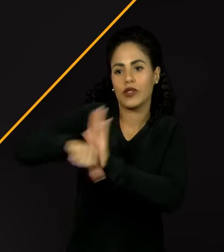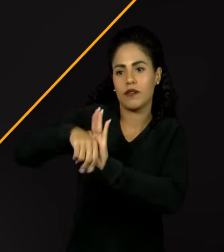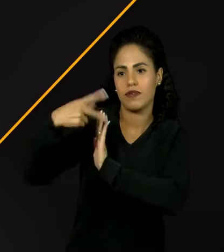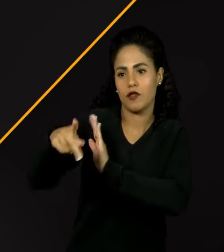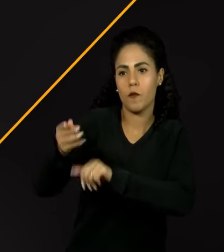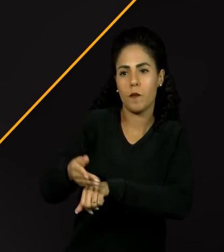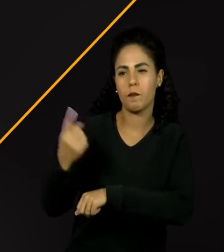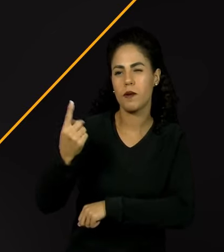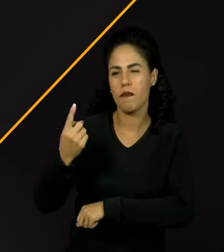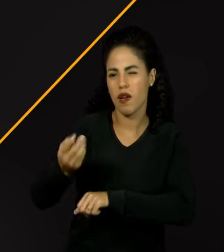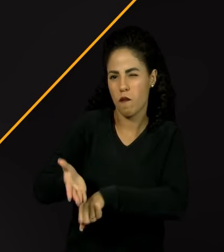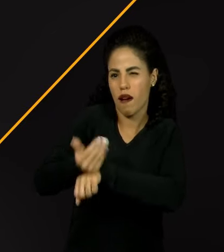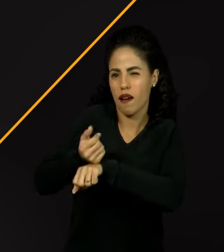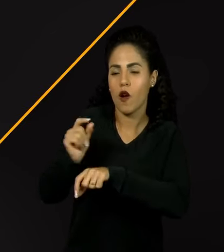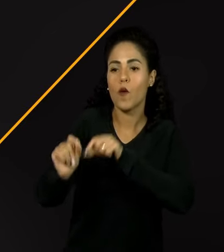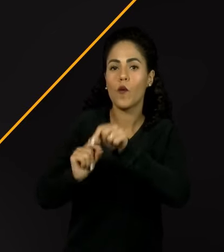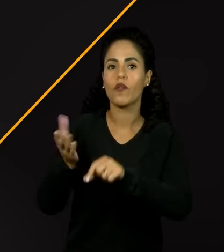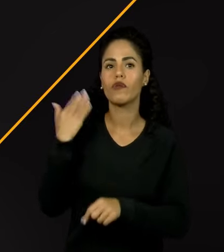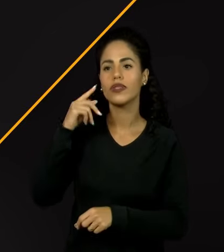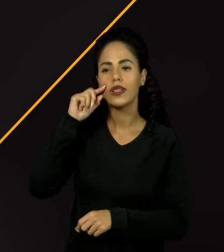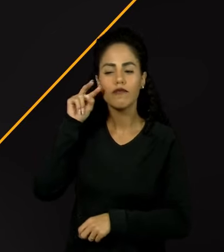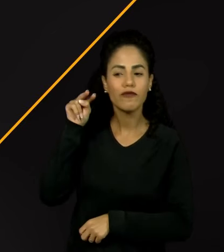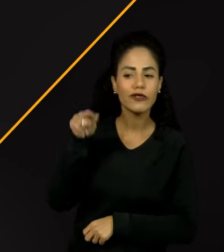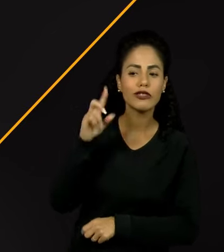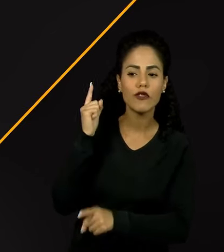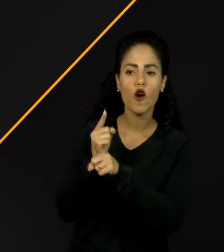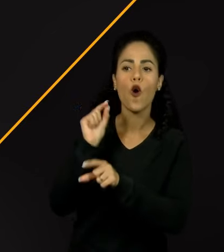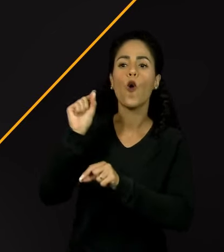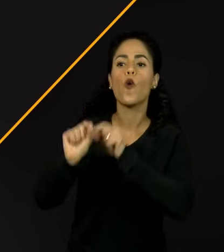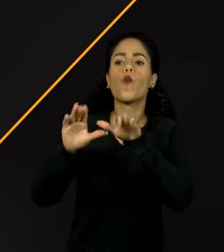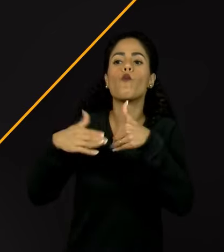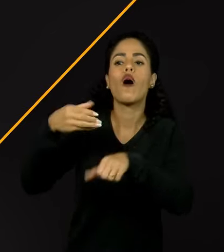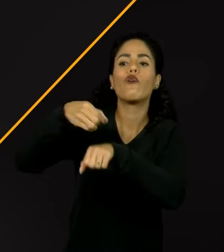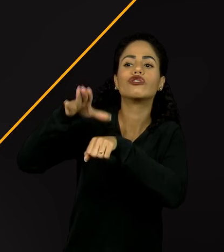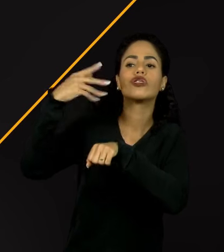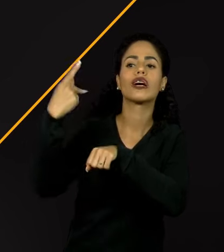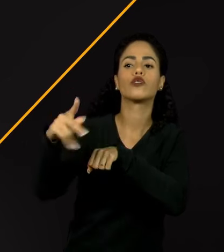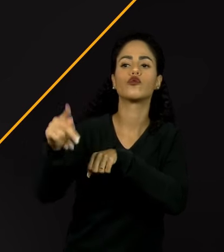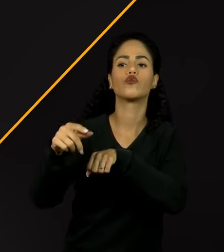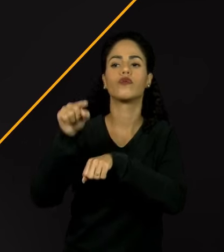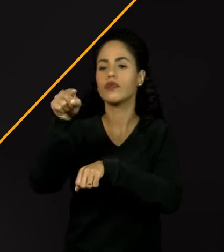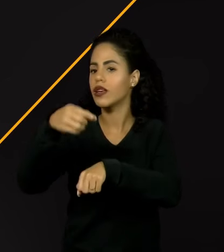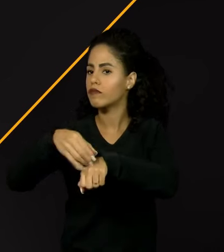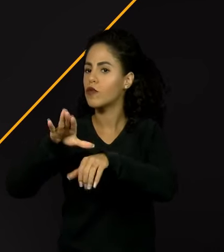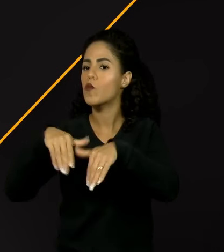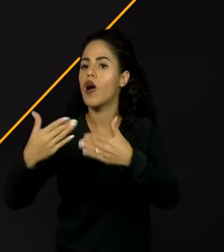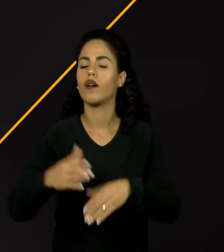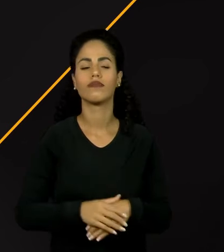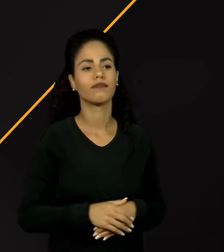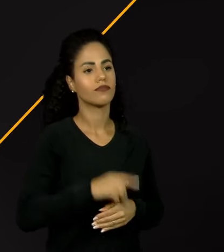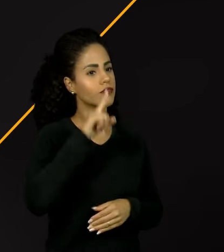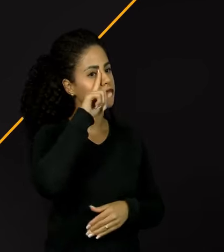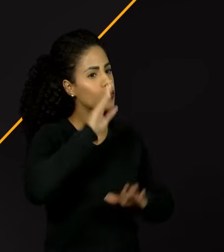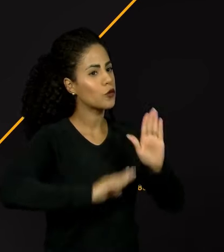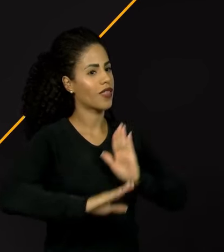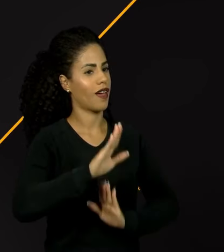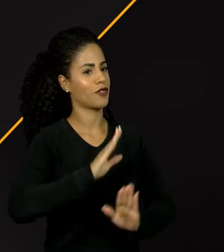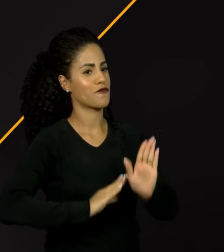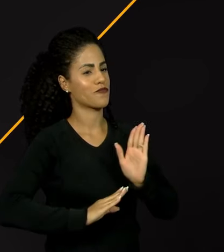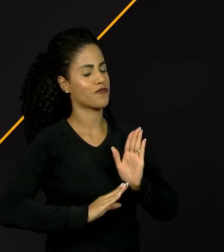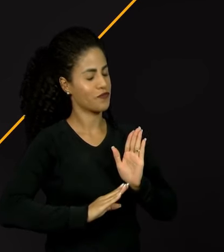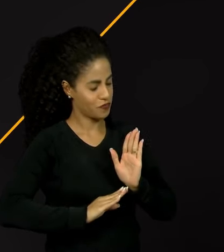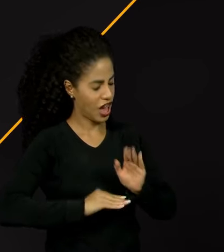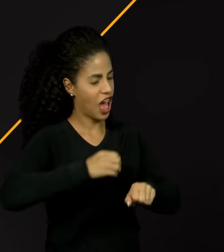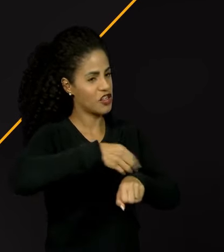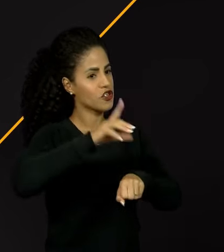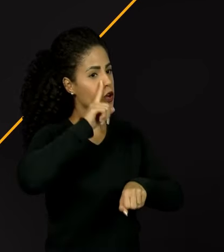e você olhasse pra ele, ele olhasse pra você, o que você acha que ele falaria pra você? Toma cuidado, cara. Ver